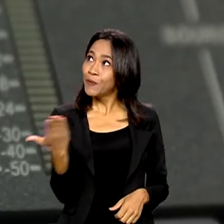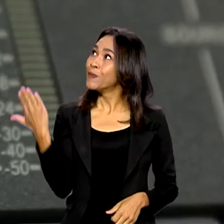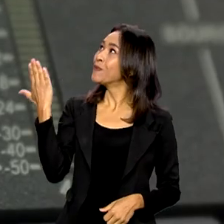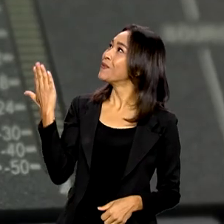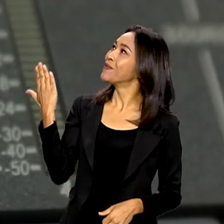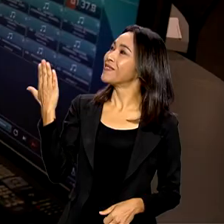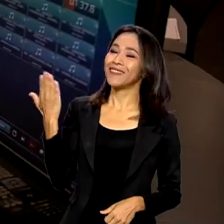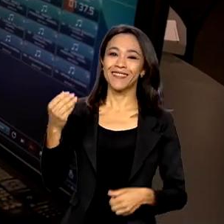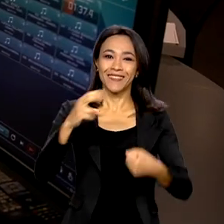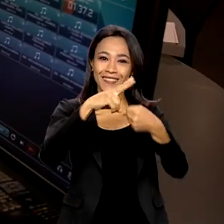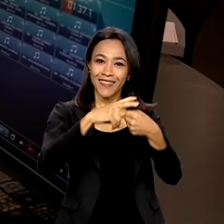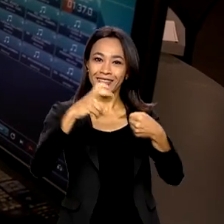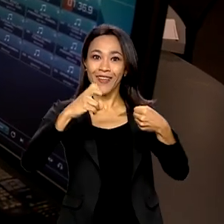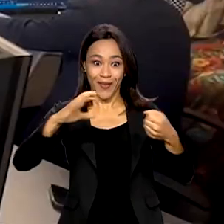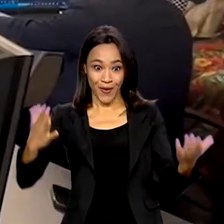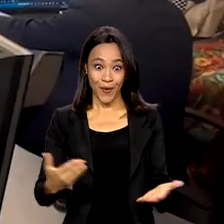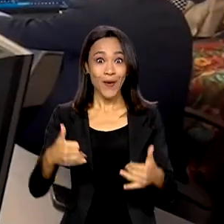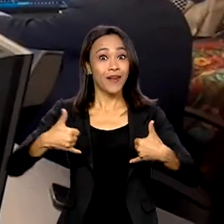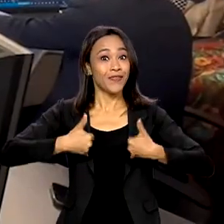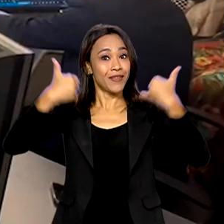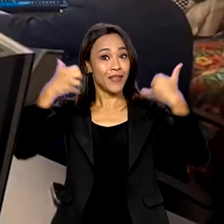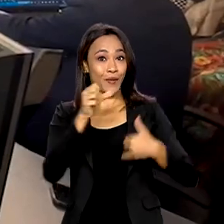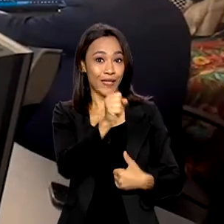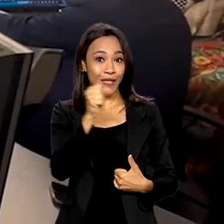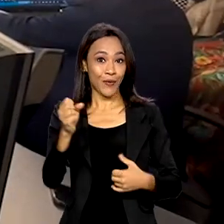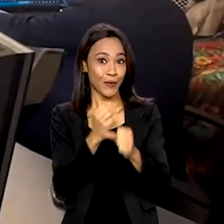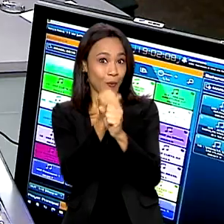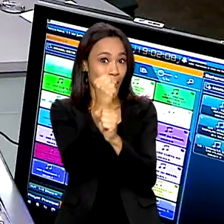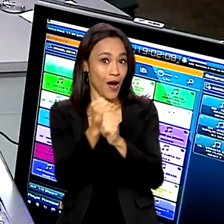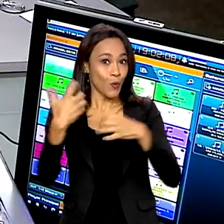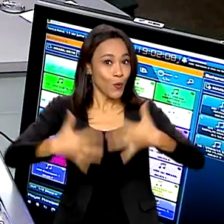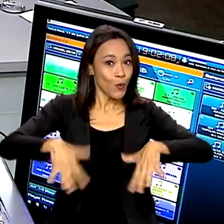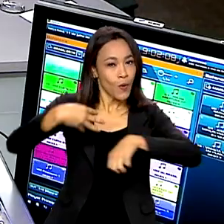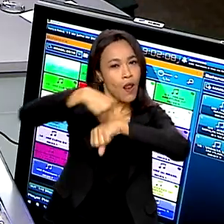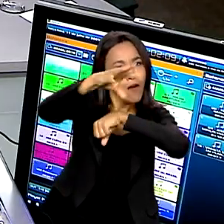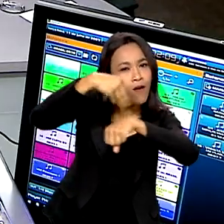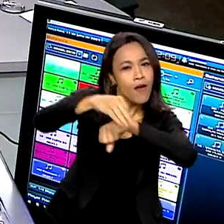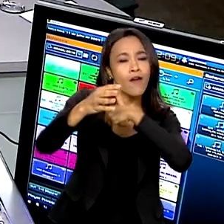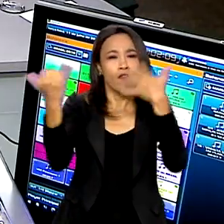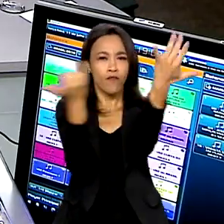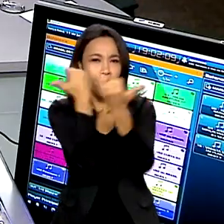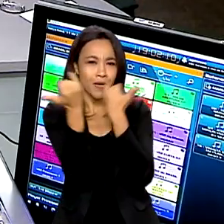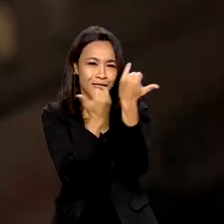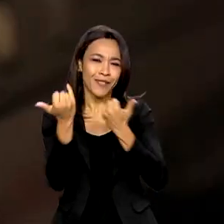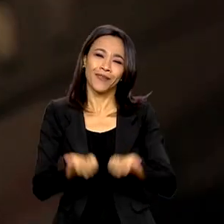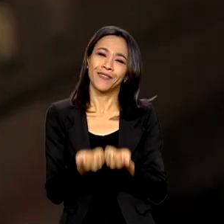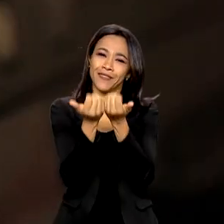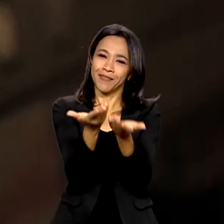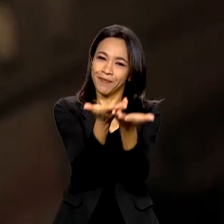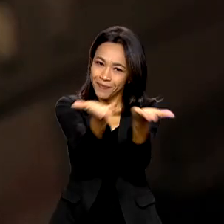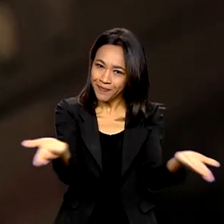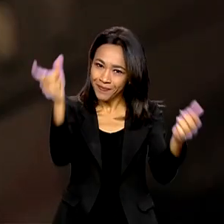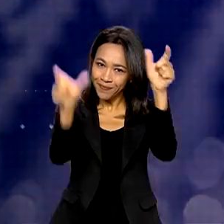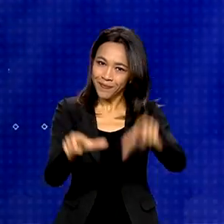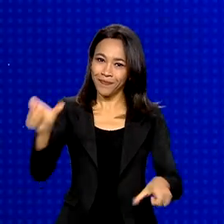do Brasil completa 88 anos no ar, levando informação e serviço ao cidadão.